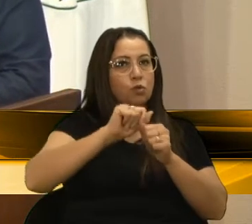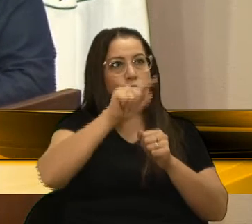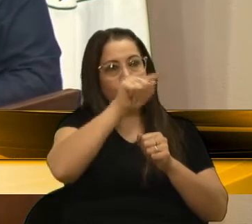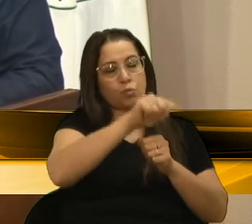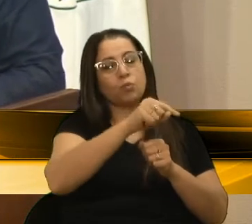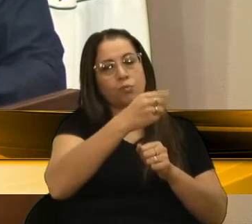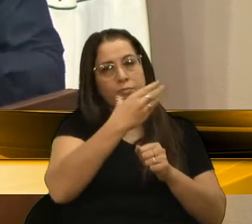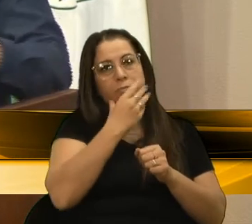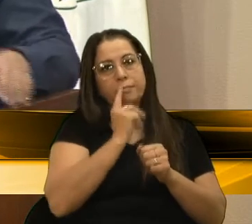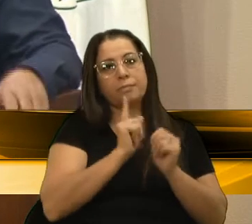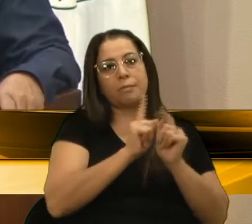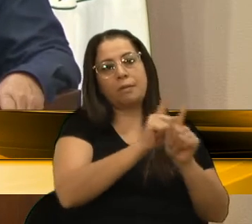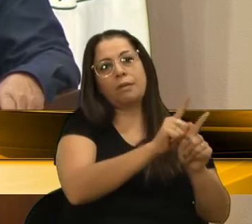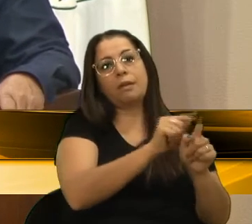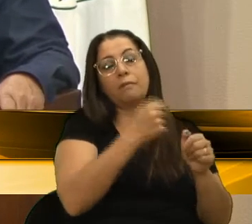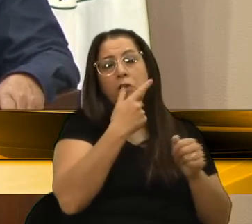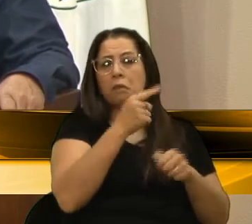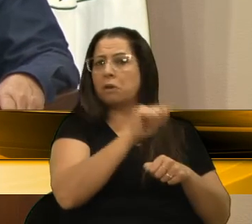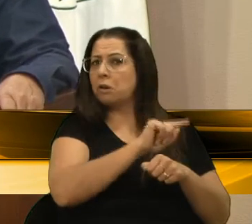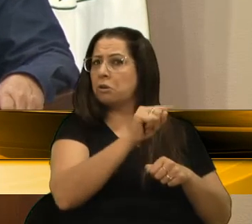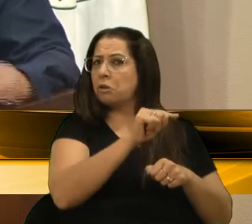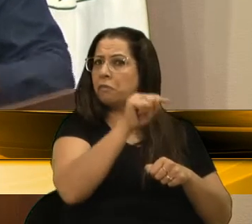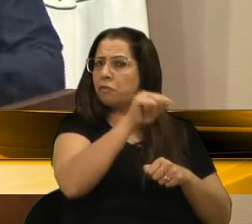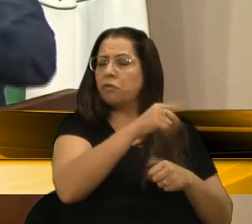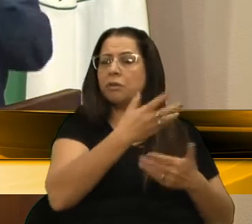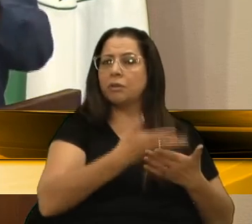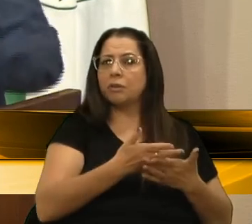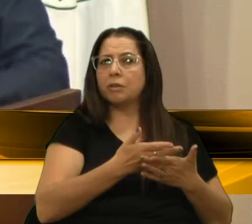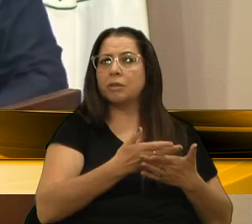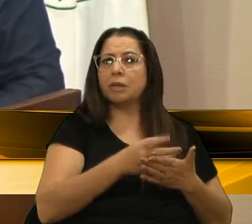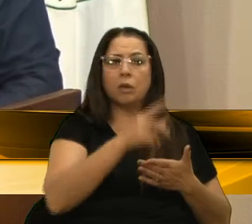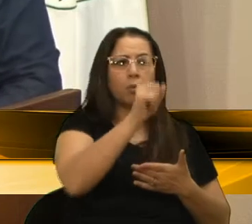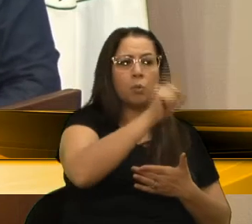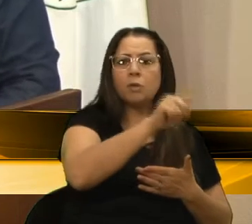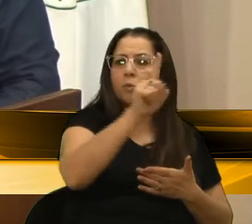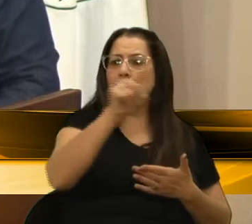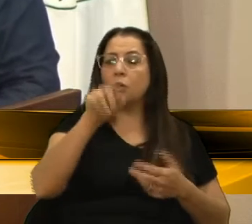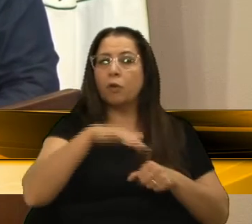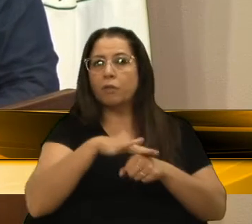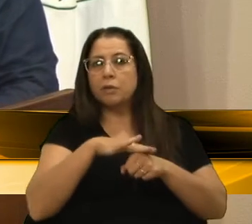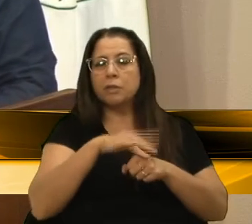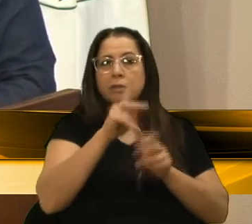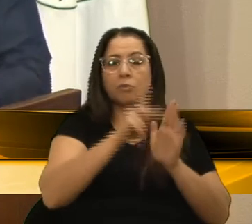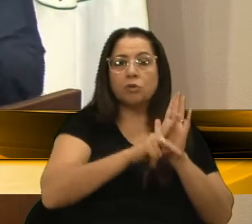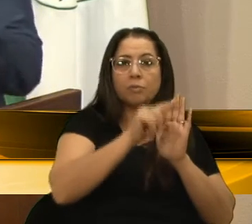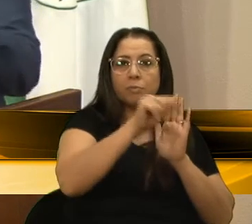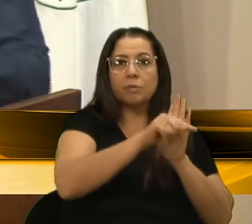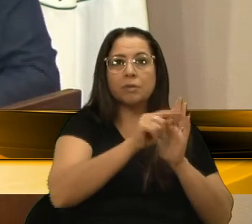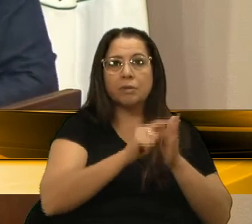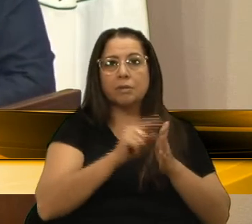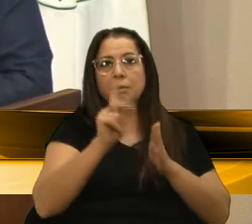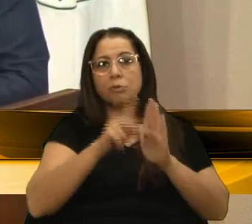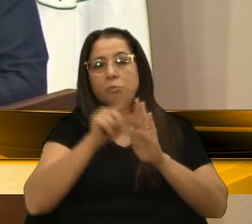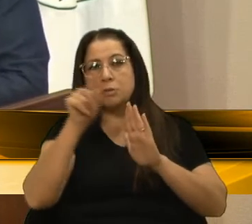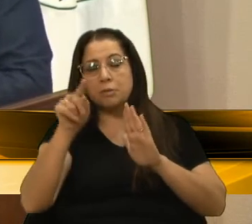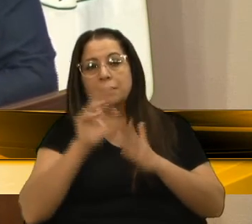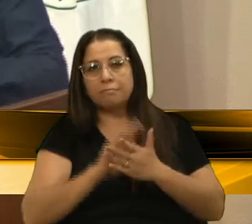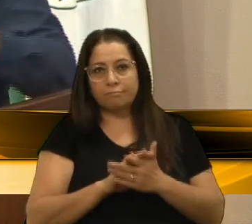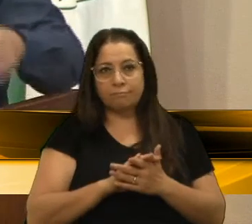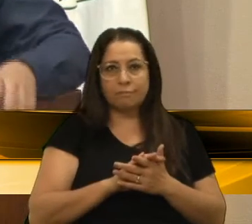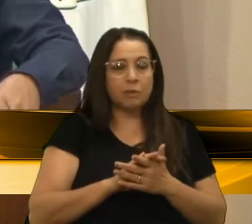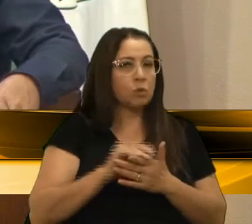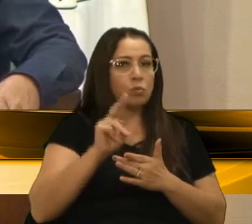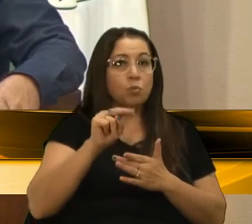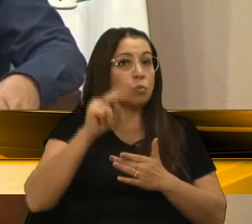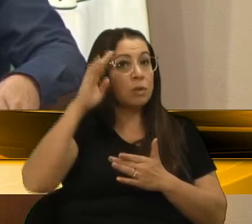prefeitura, ele me dizia, não, aqui vamos chegar aqui, é com fulano, isso aqui, esse projeto vai passar por eles, esse aqui vai passar por eles, e